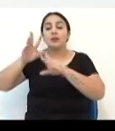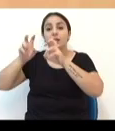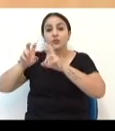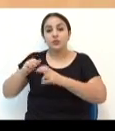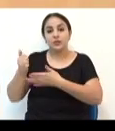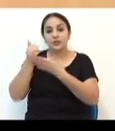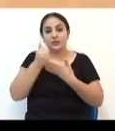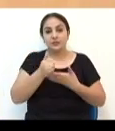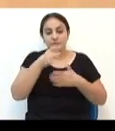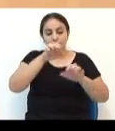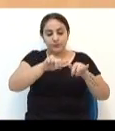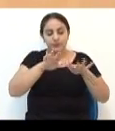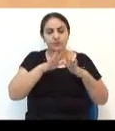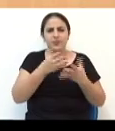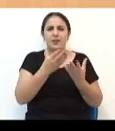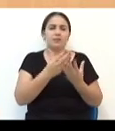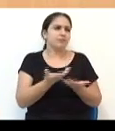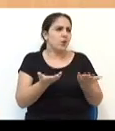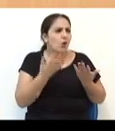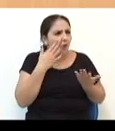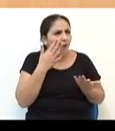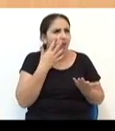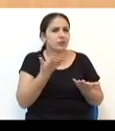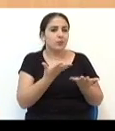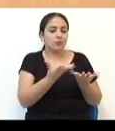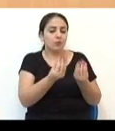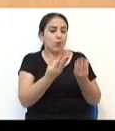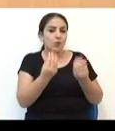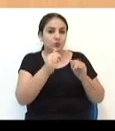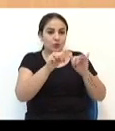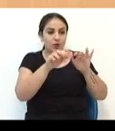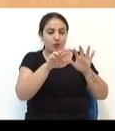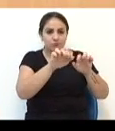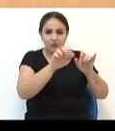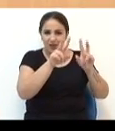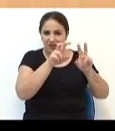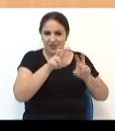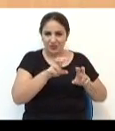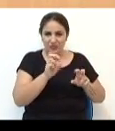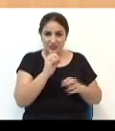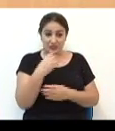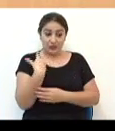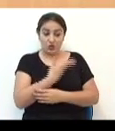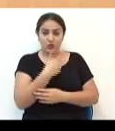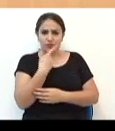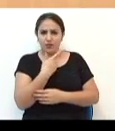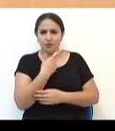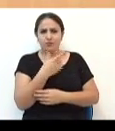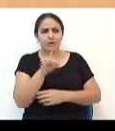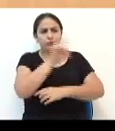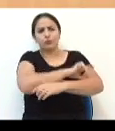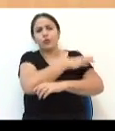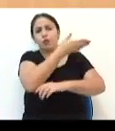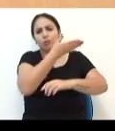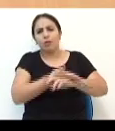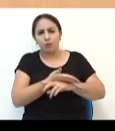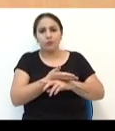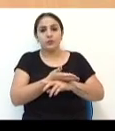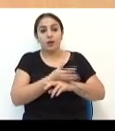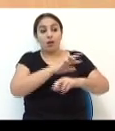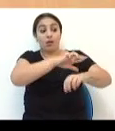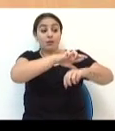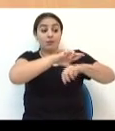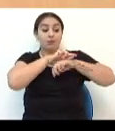aqui pra tribuna da Câmara? Olha, tem tantos temas aqui, se nós fossem falar, nós ia ficar aqui a manhã inteira, a tarde toda, que nem eu te digo,